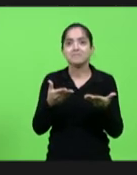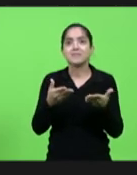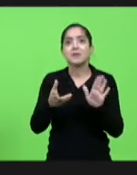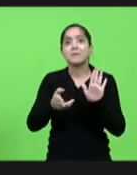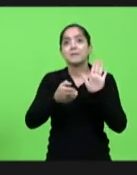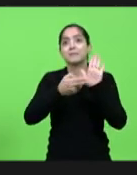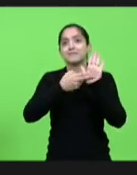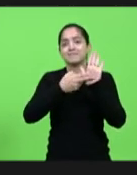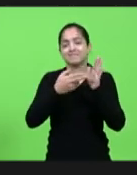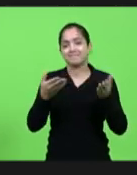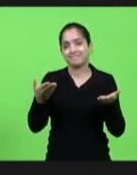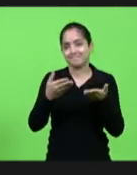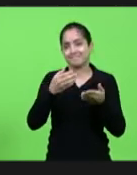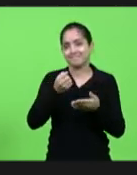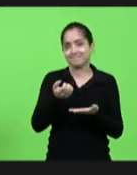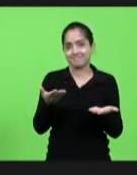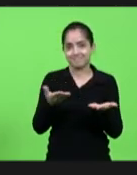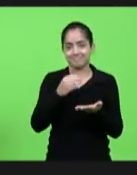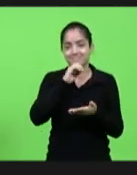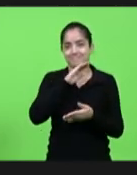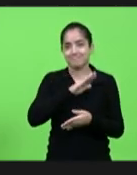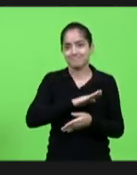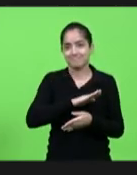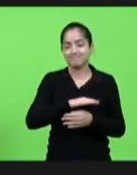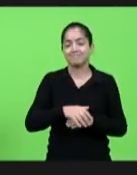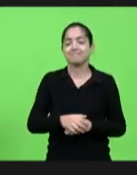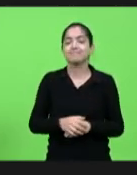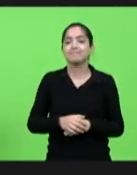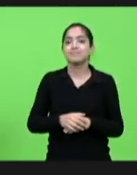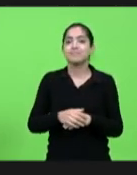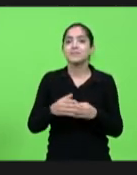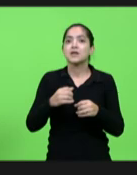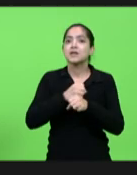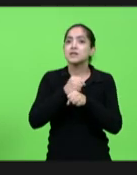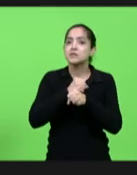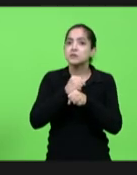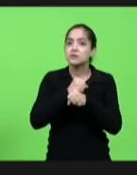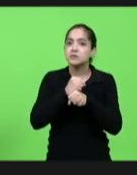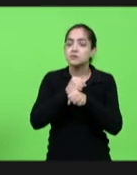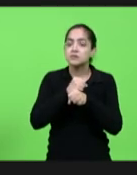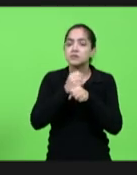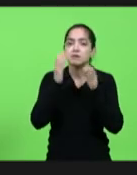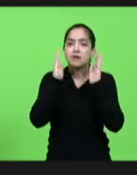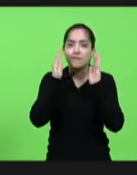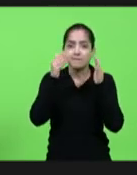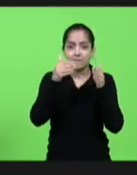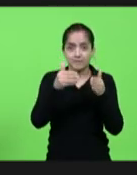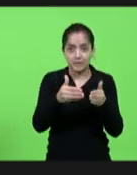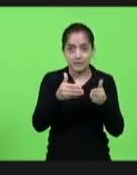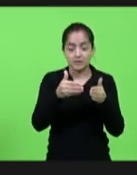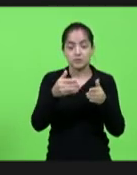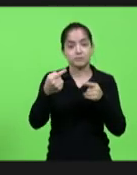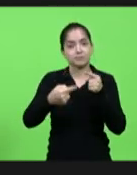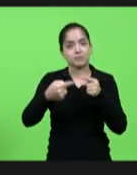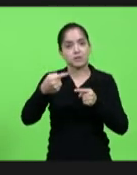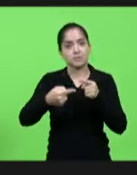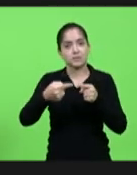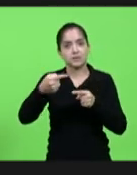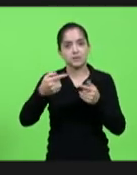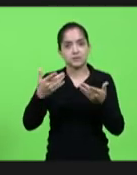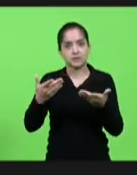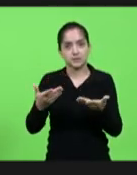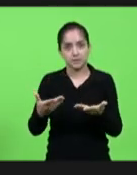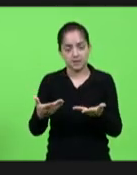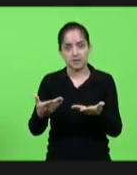acontecer hoje à tarde nestes últimos anos a frente parlamentar em defesa dos SUAS tem sido um